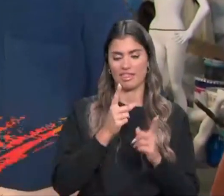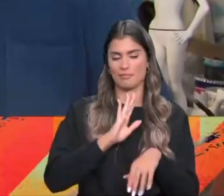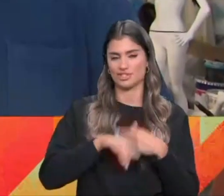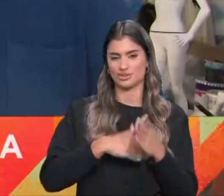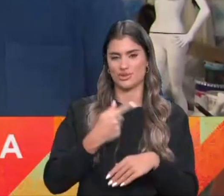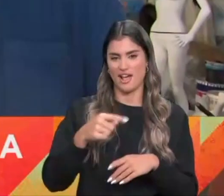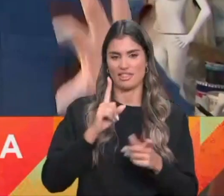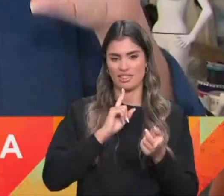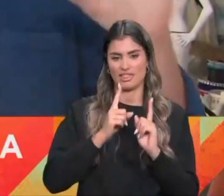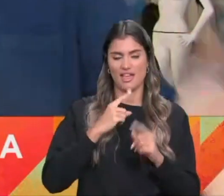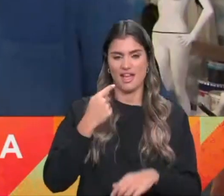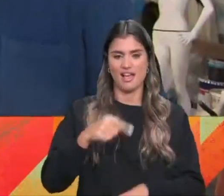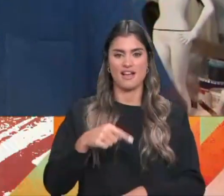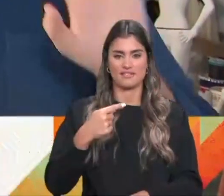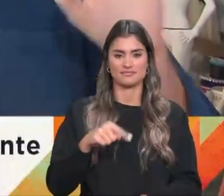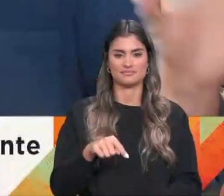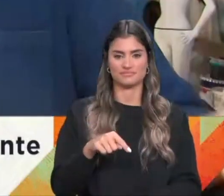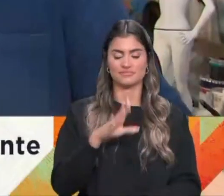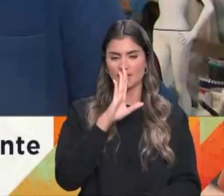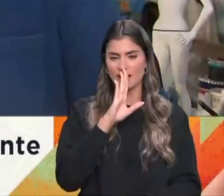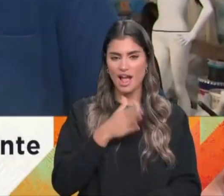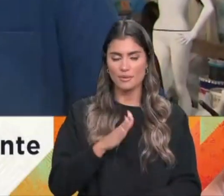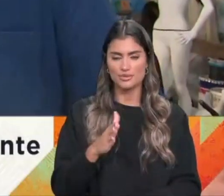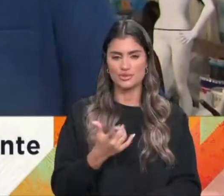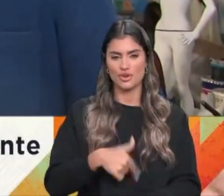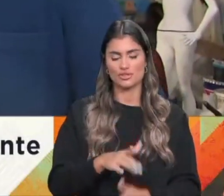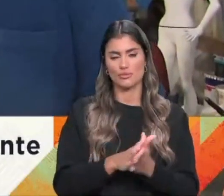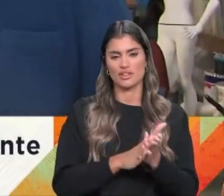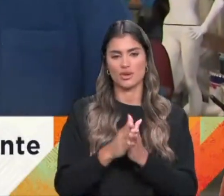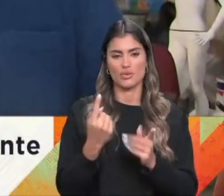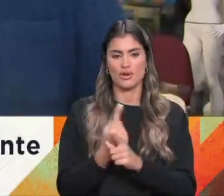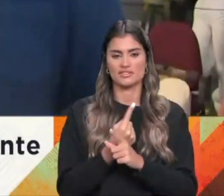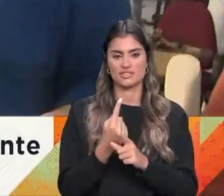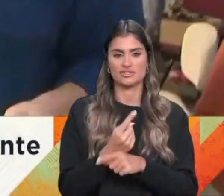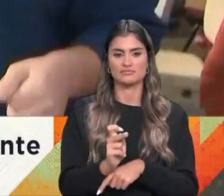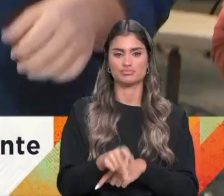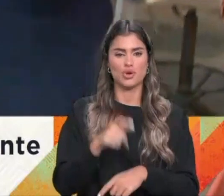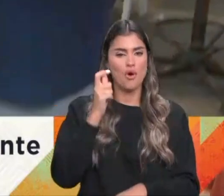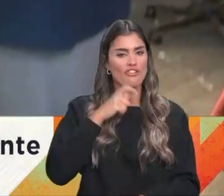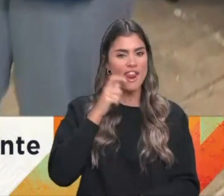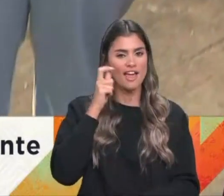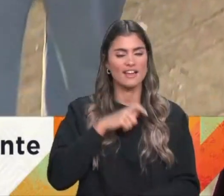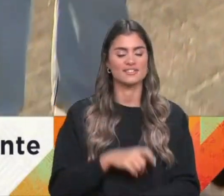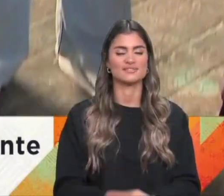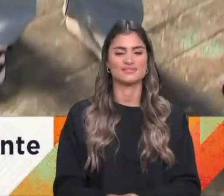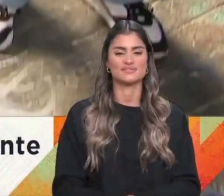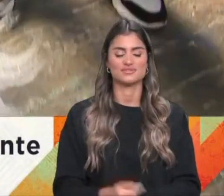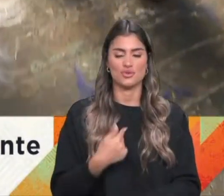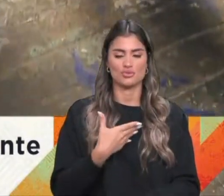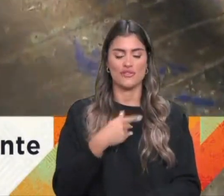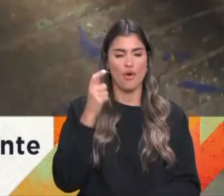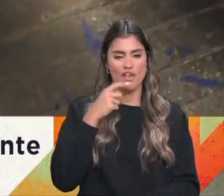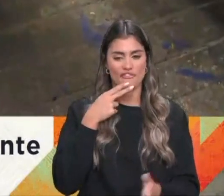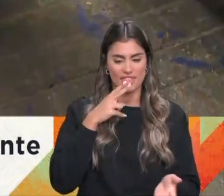muita sátira, muita sátira de costumes, fomos pegar coisas... É daí que aparece esta ovelha? Não, eu gostava muito de ter ovelhas